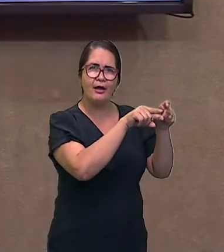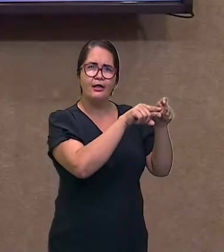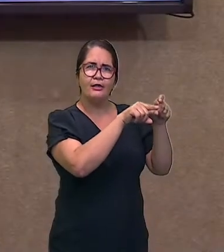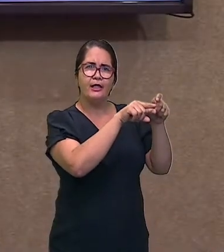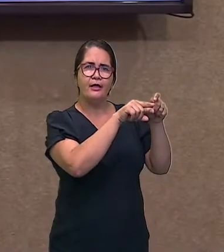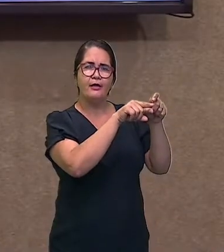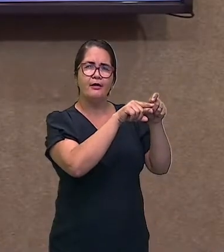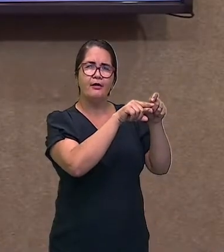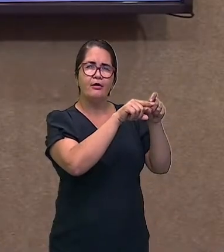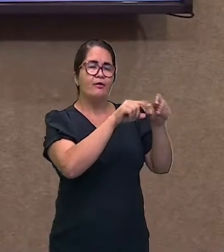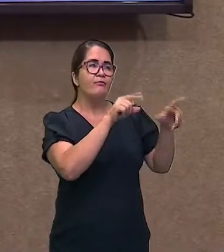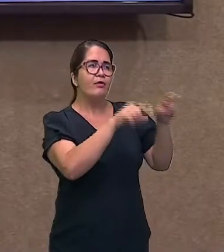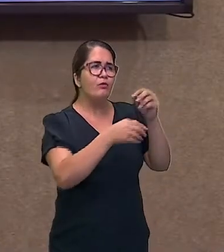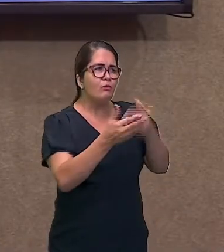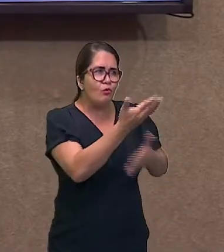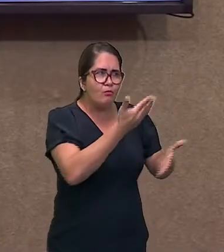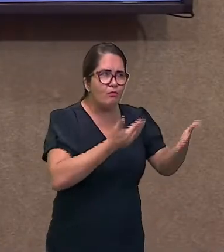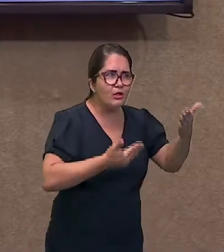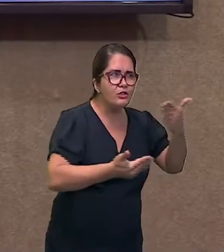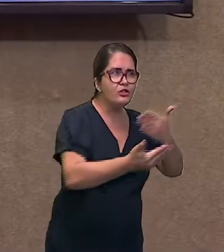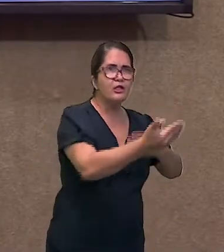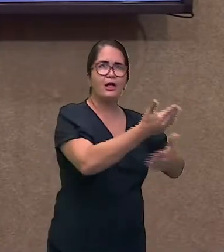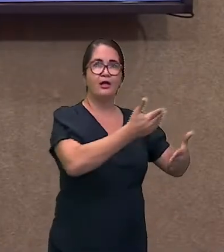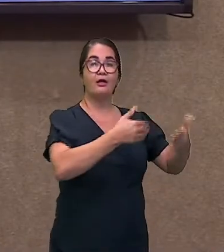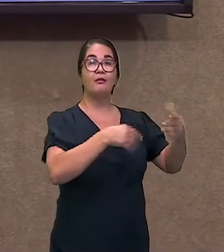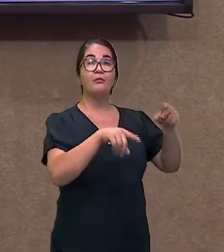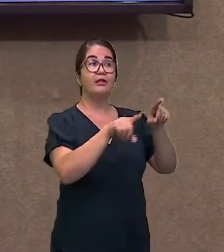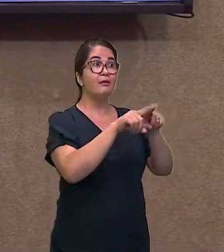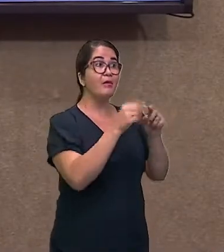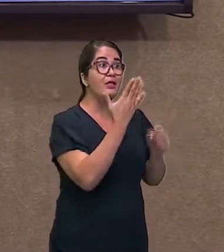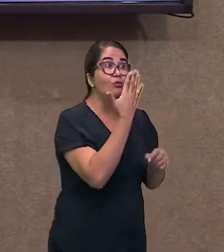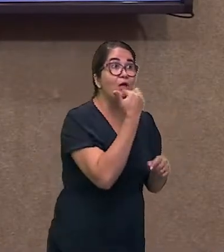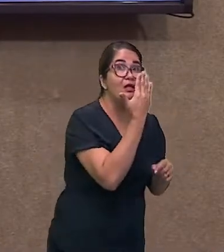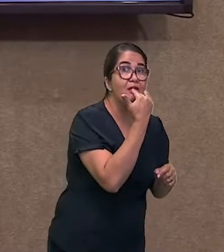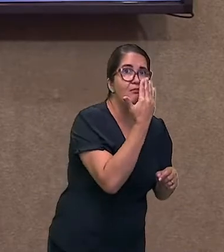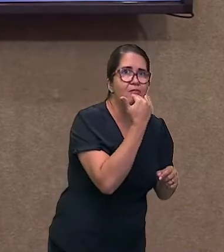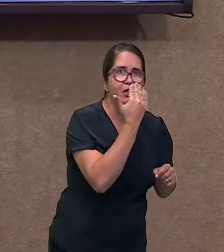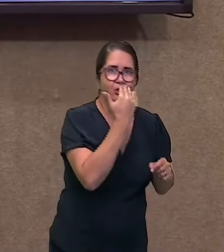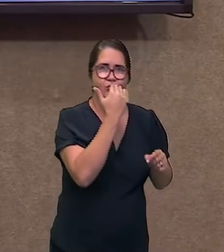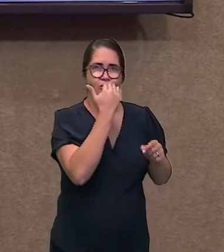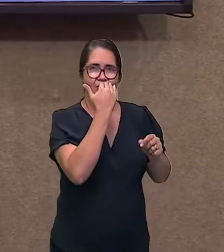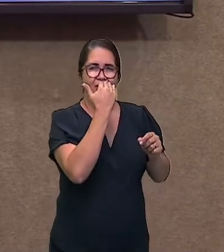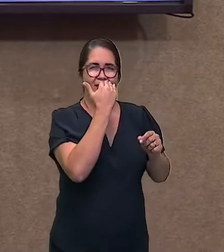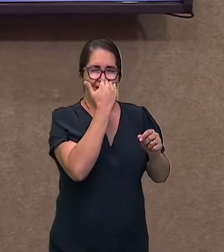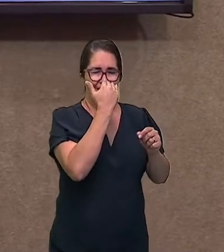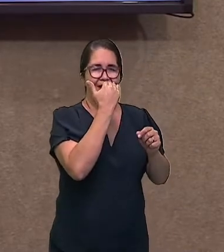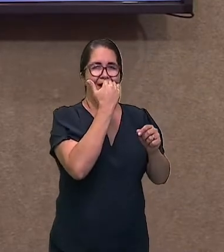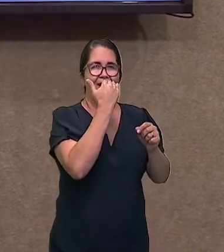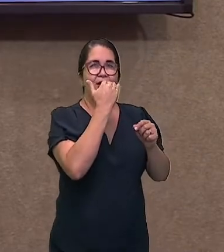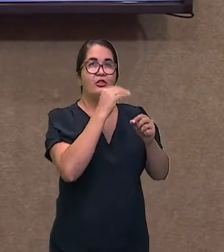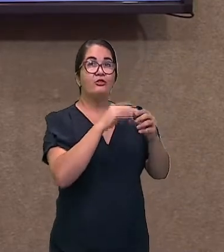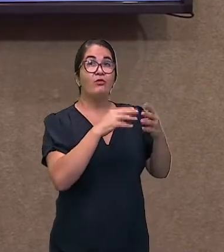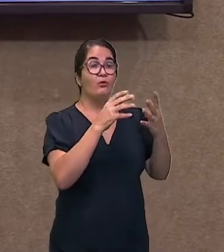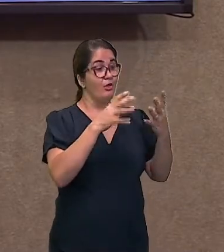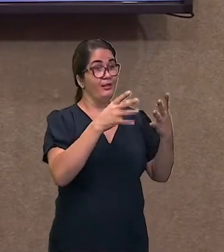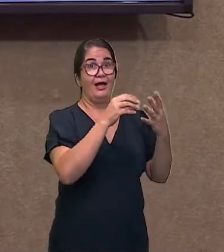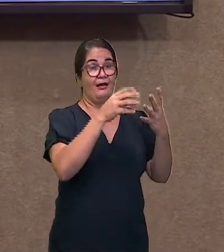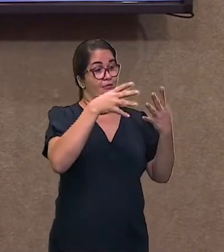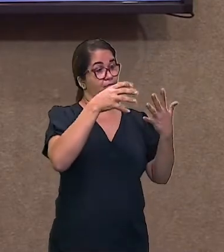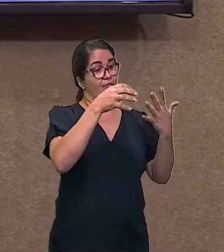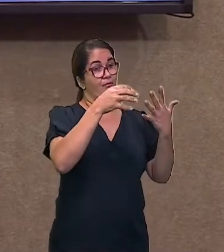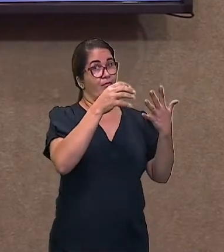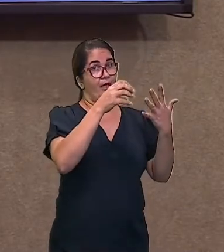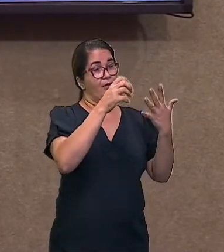permear as condições de alimentação da cadeia, ou da teia alimentar, de uma maneira que